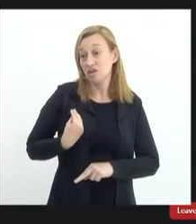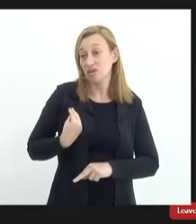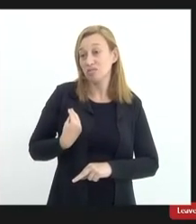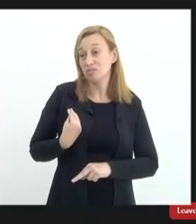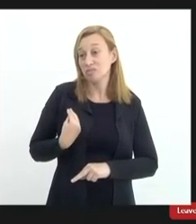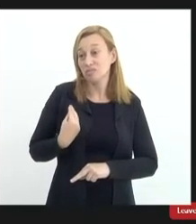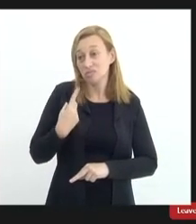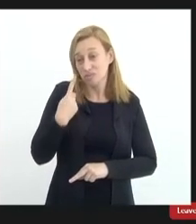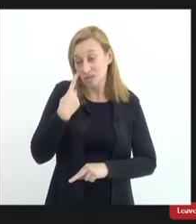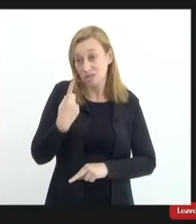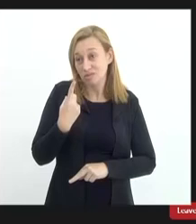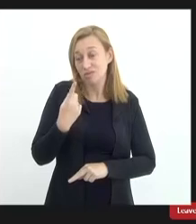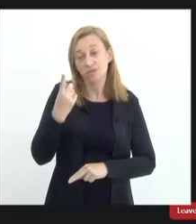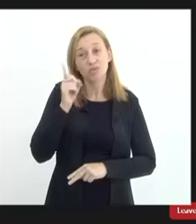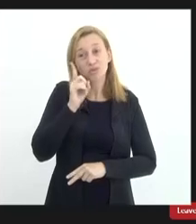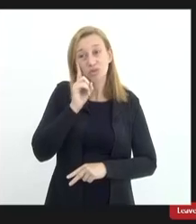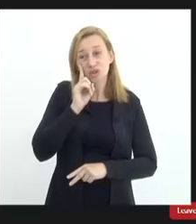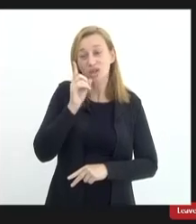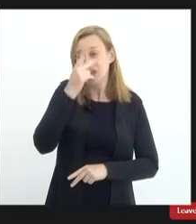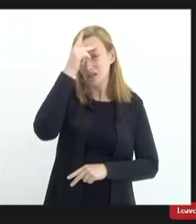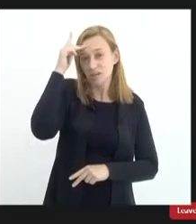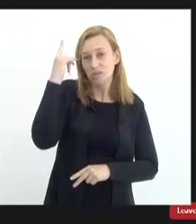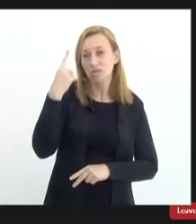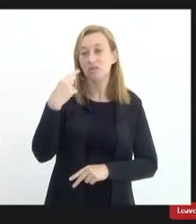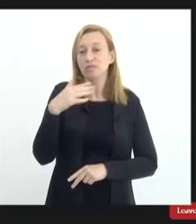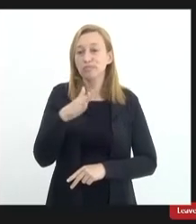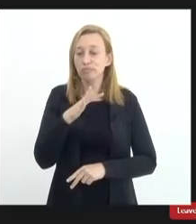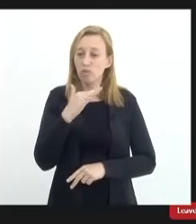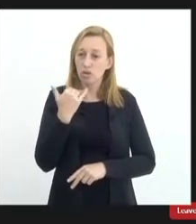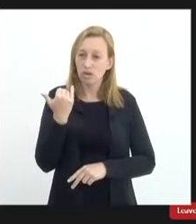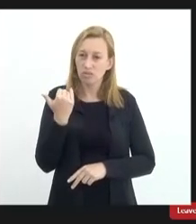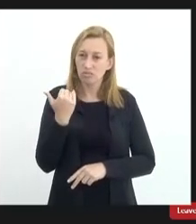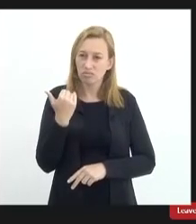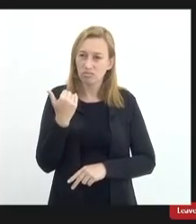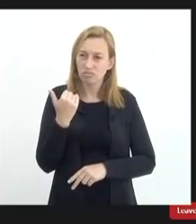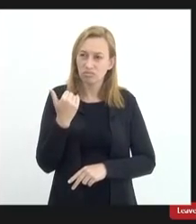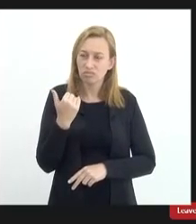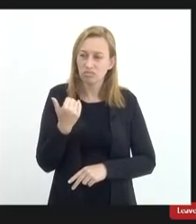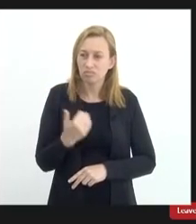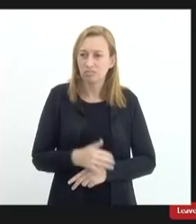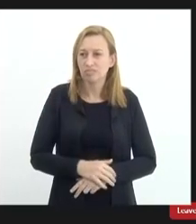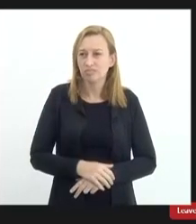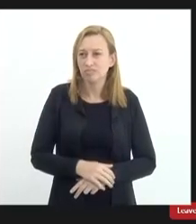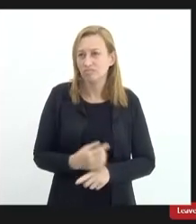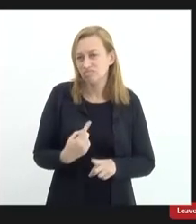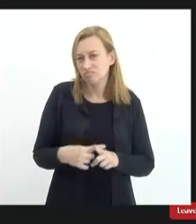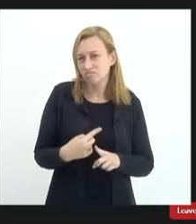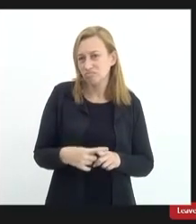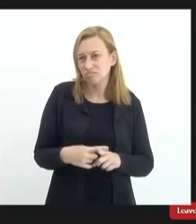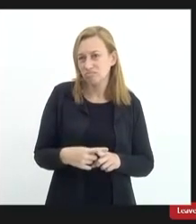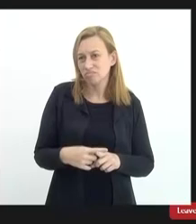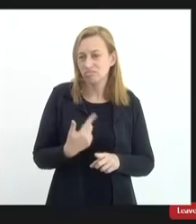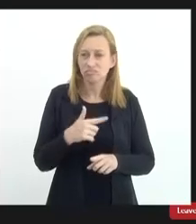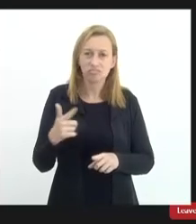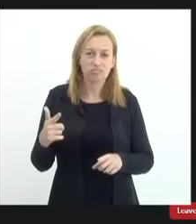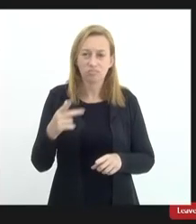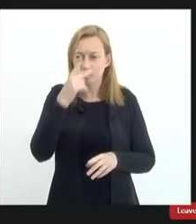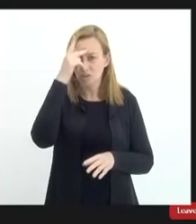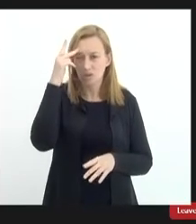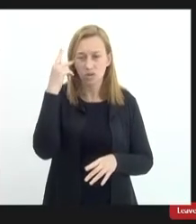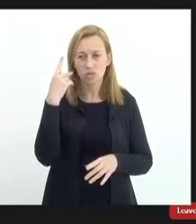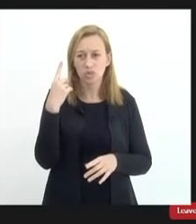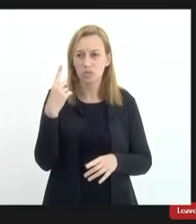diariamente e as pessoas vão a óbito vão a óbito até porque não acham doador